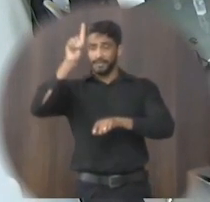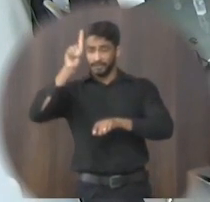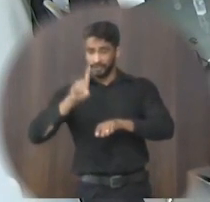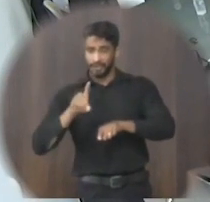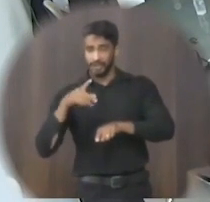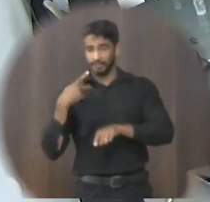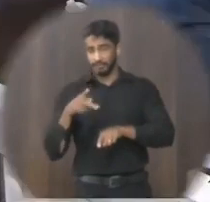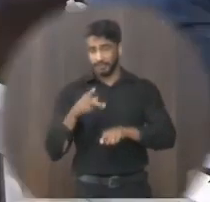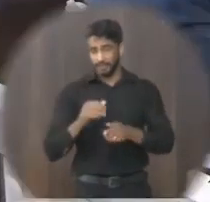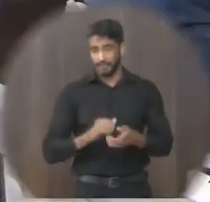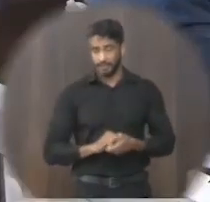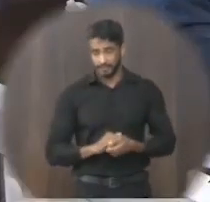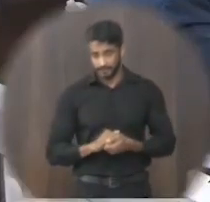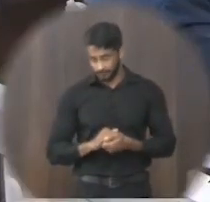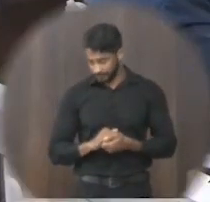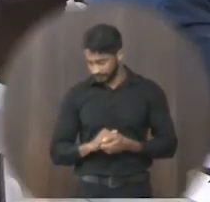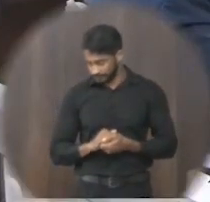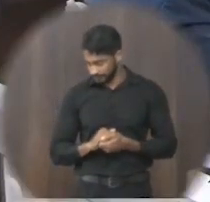pátrio